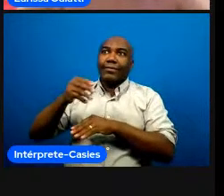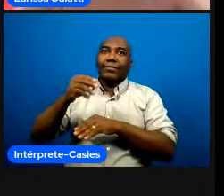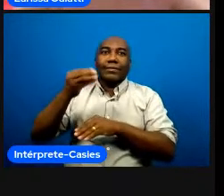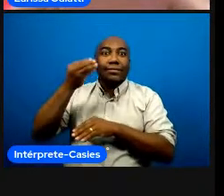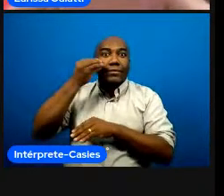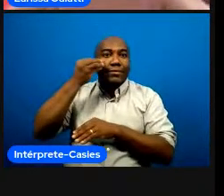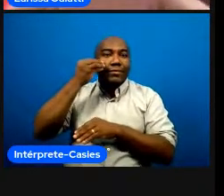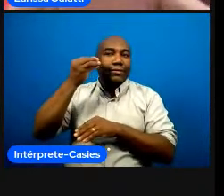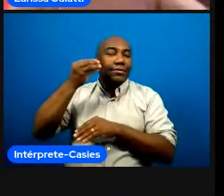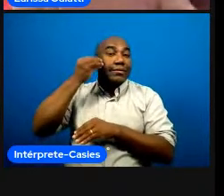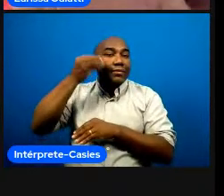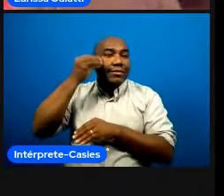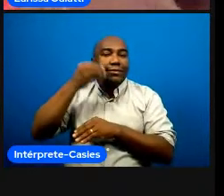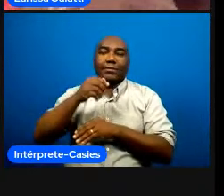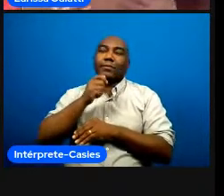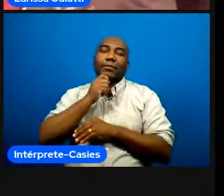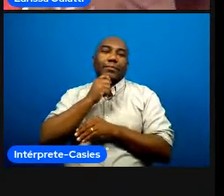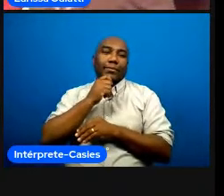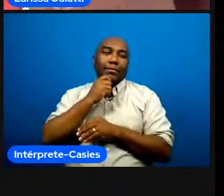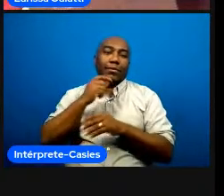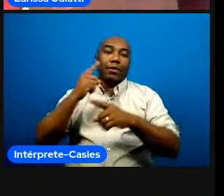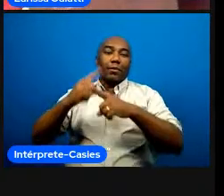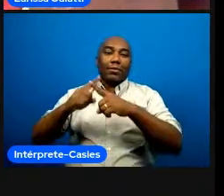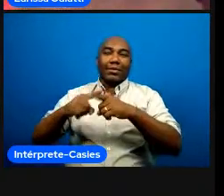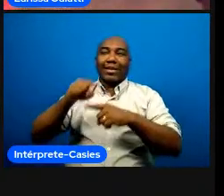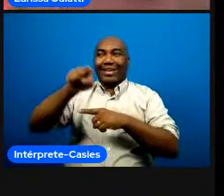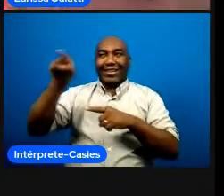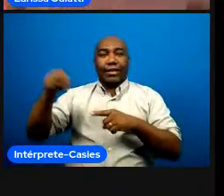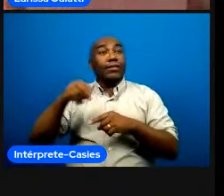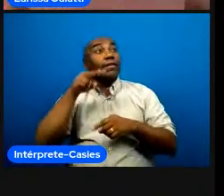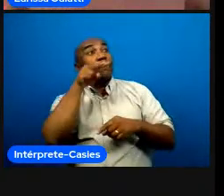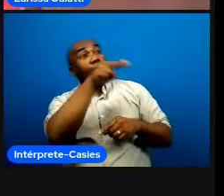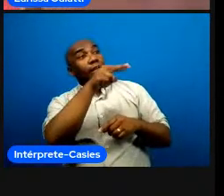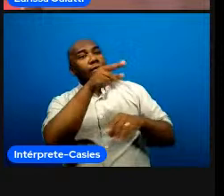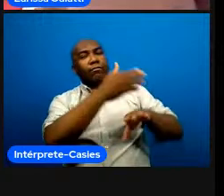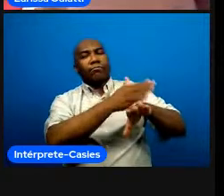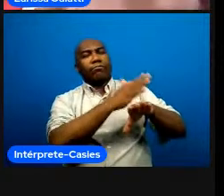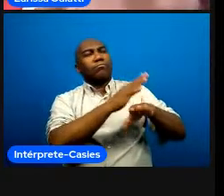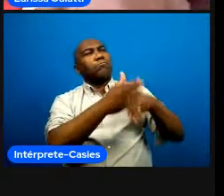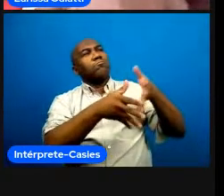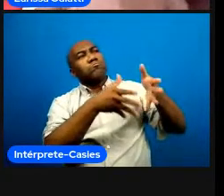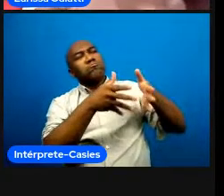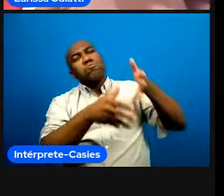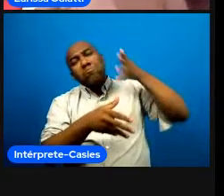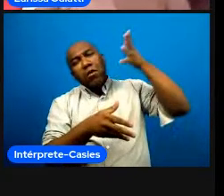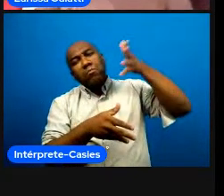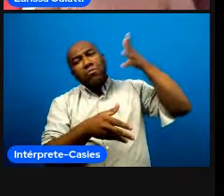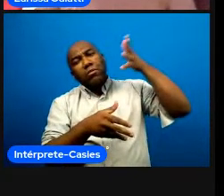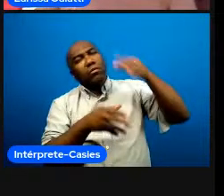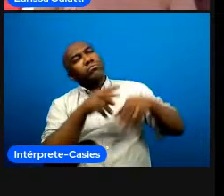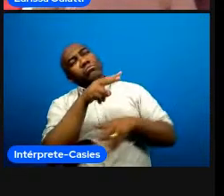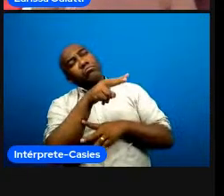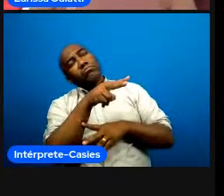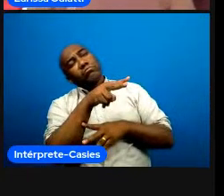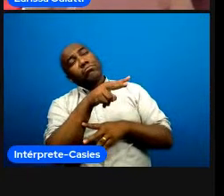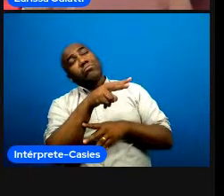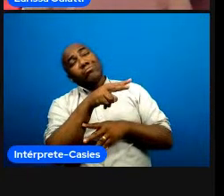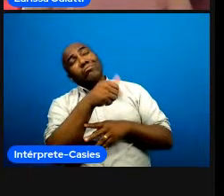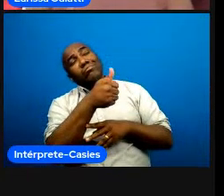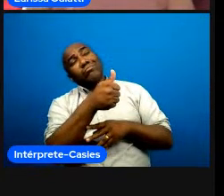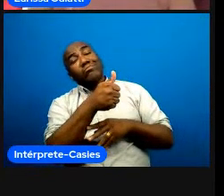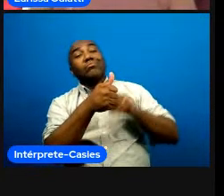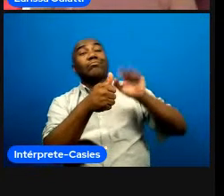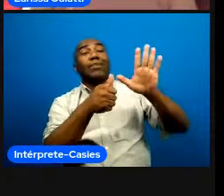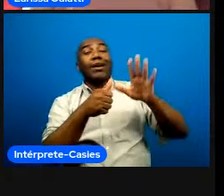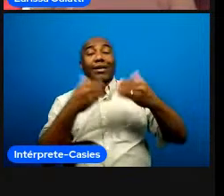sobre a experiência do outro é uma coisa refletir sobre a minha própria experiência é outra então a gente foi ao longo do tempo aprendendo também a fazer uma